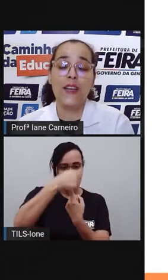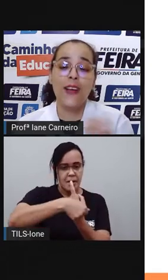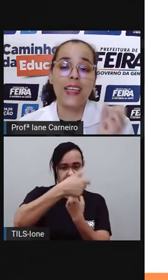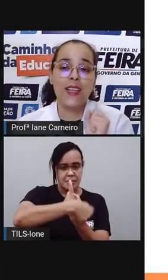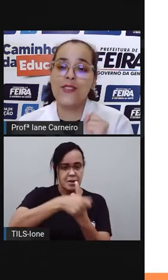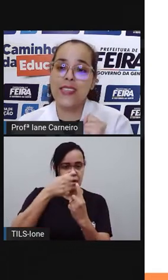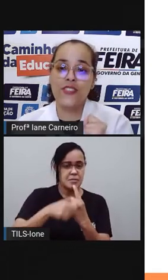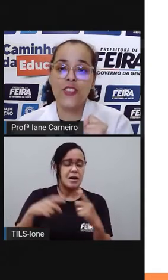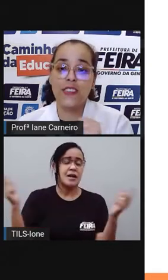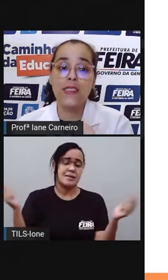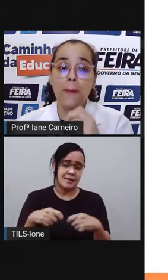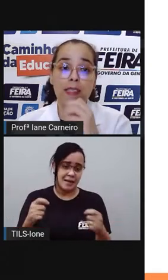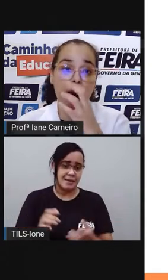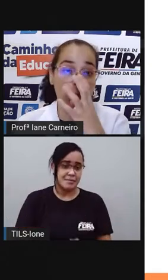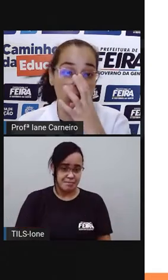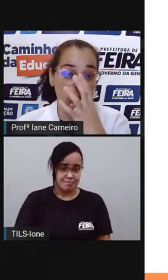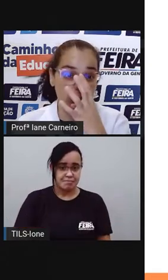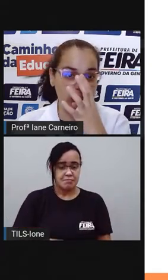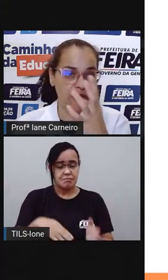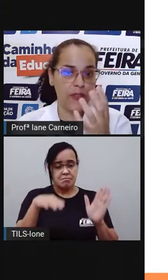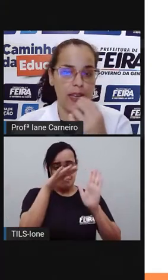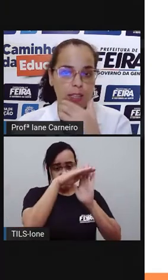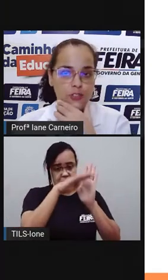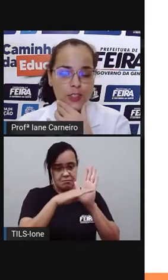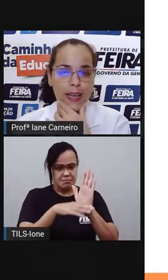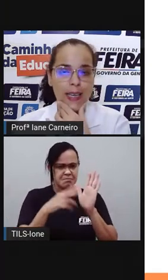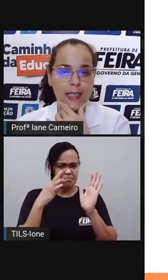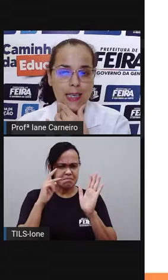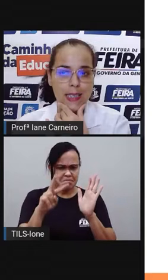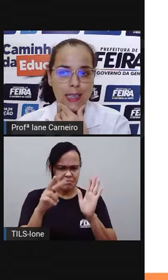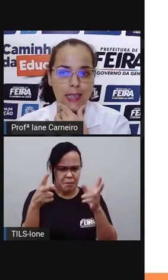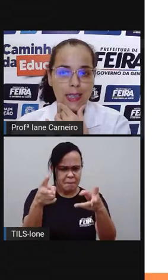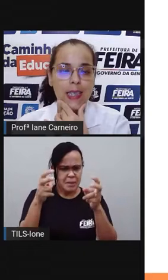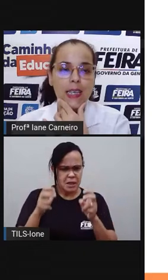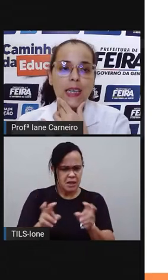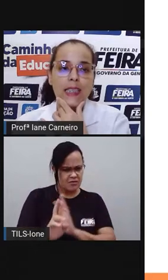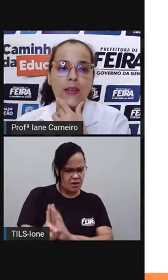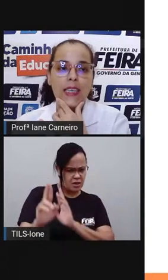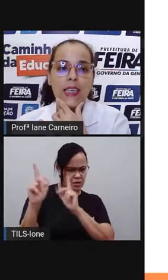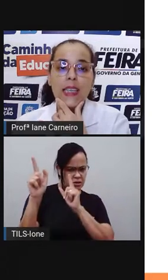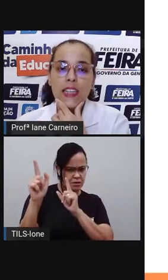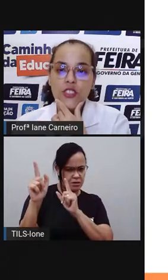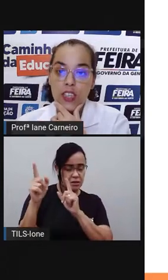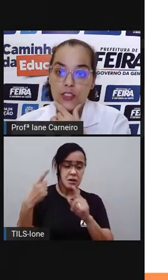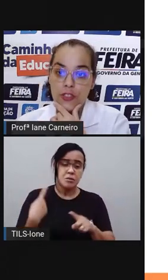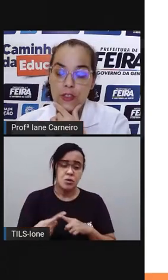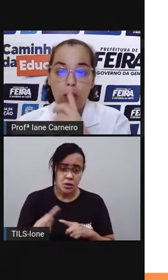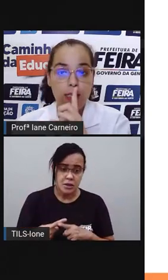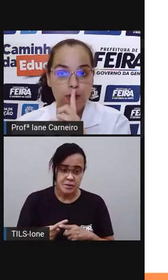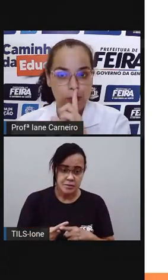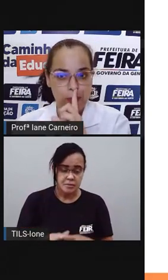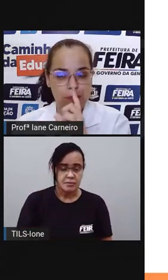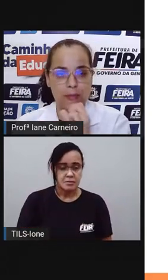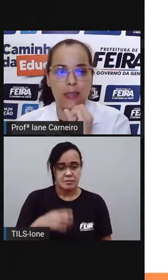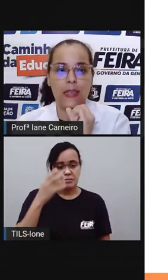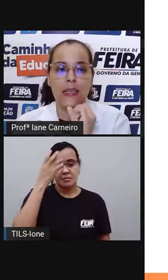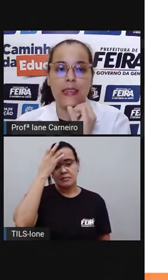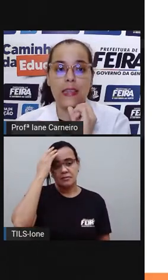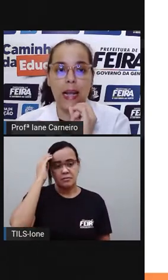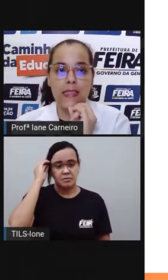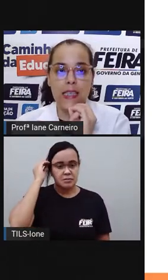Então aqui estão os ingredientes. E percebam como está diferente, né, essa receita. Então aqui, ingredientes. Olha só.